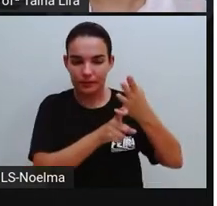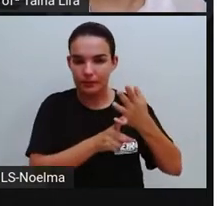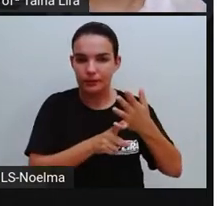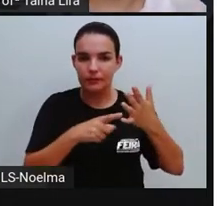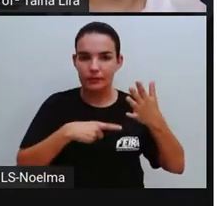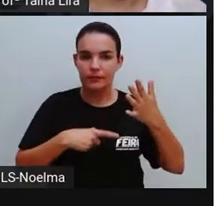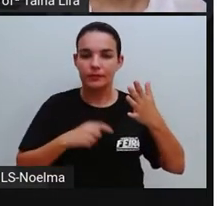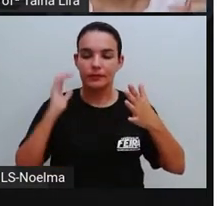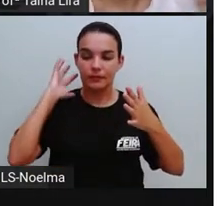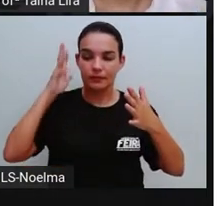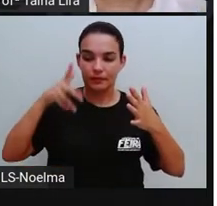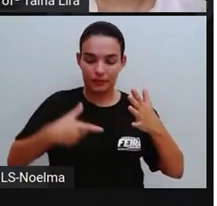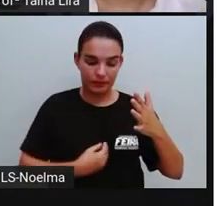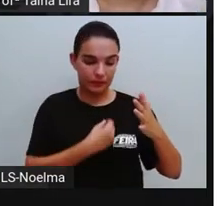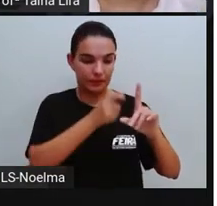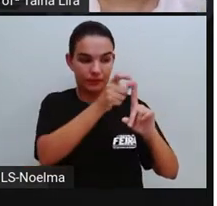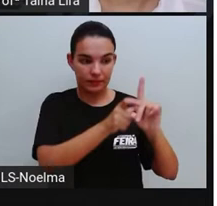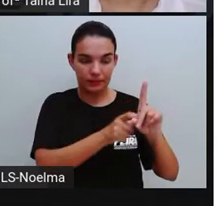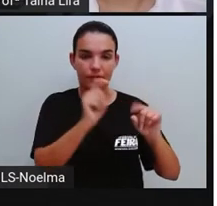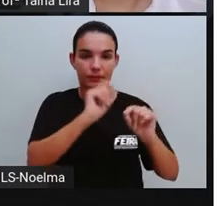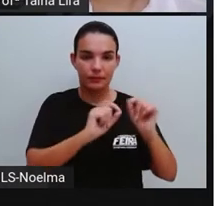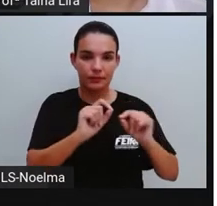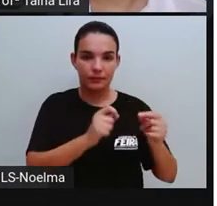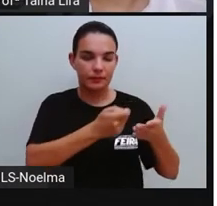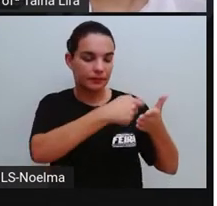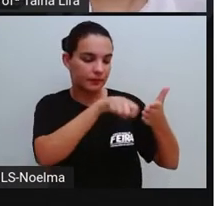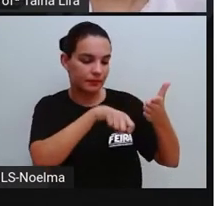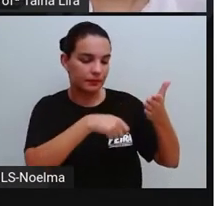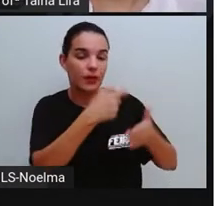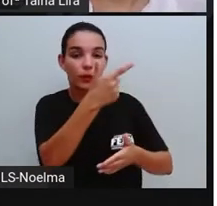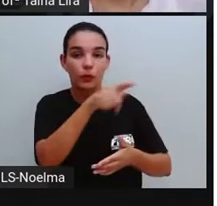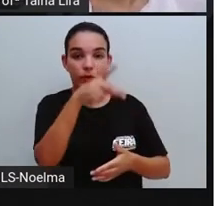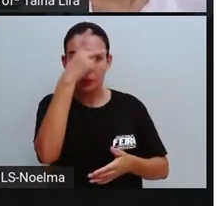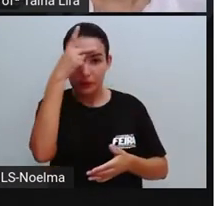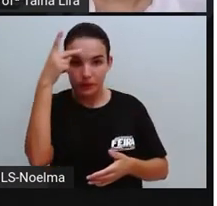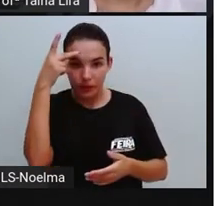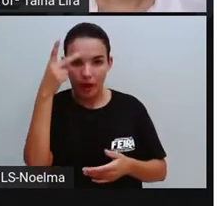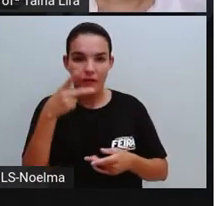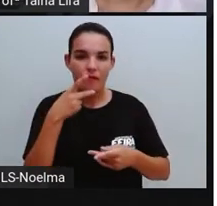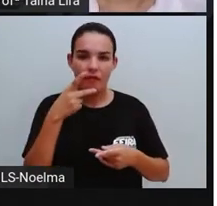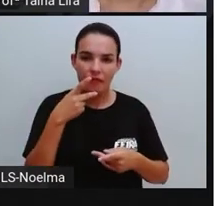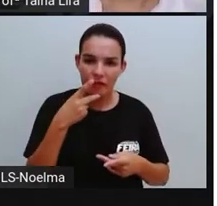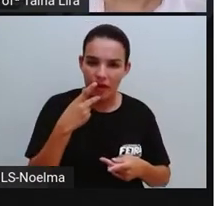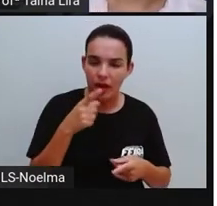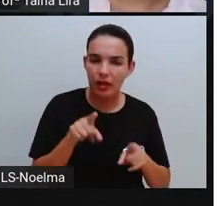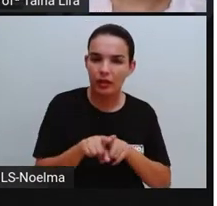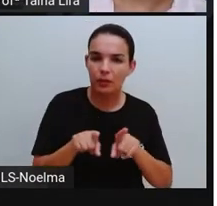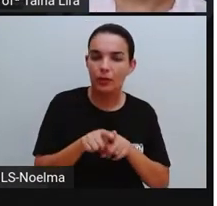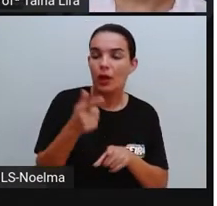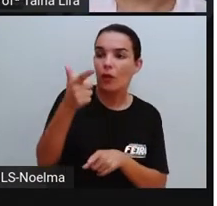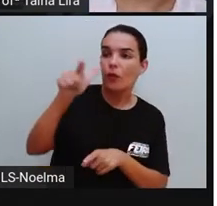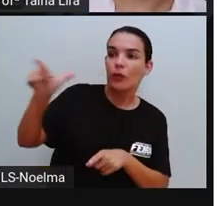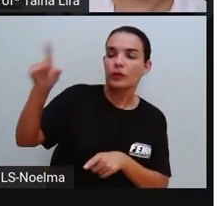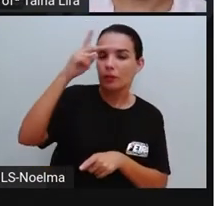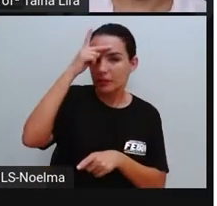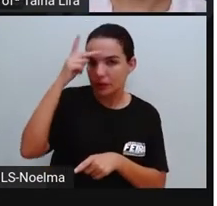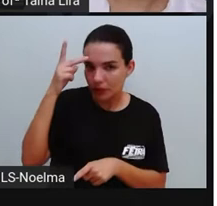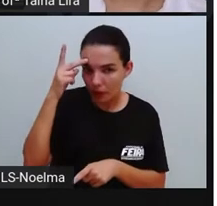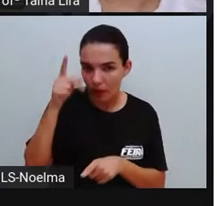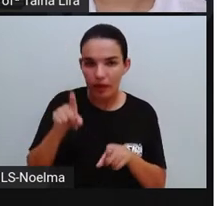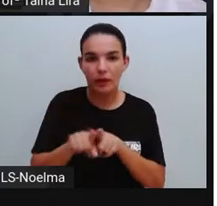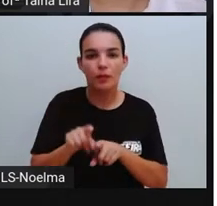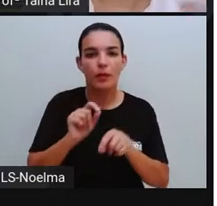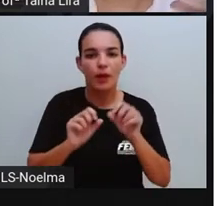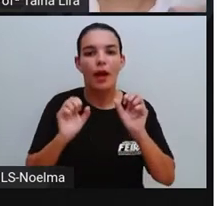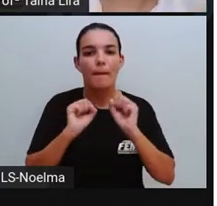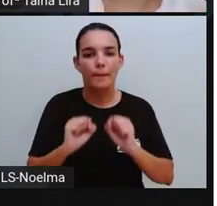outra pessoa, ela pode ser autorizada ou não autorizada. Já a autobiografia é